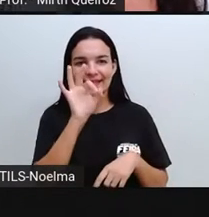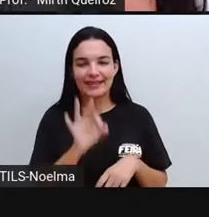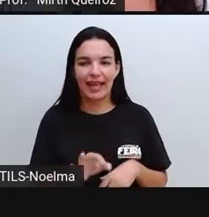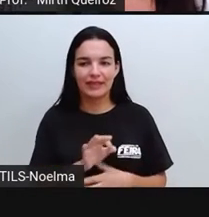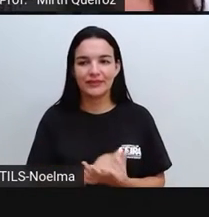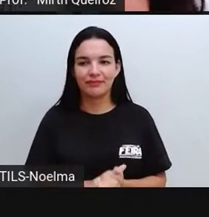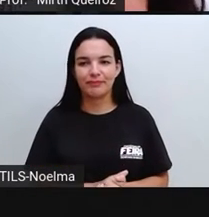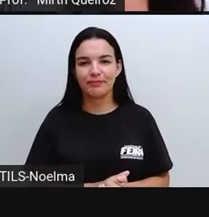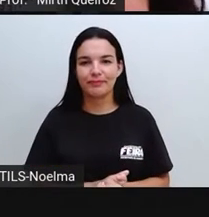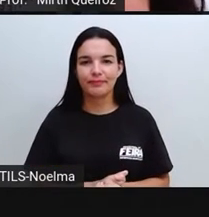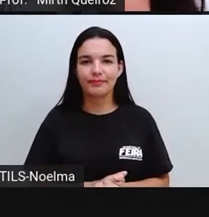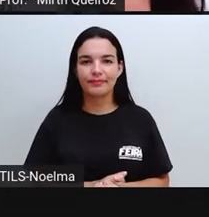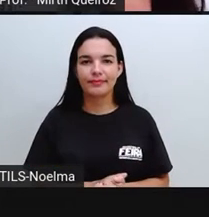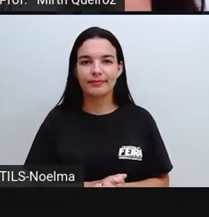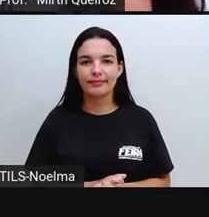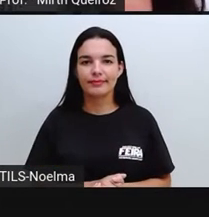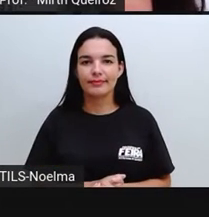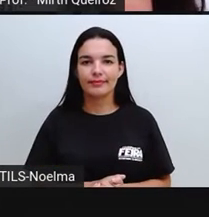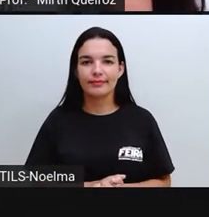Pontal.